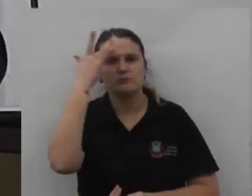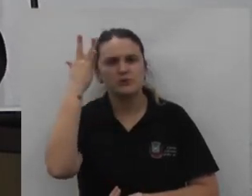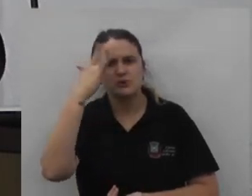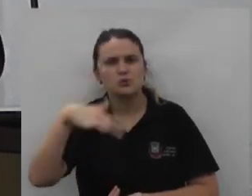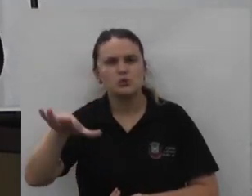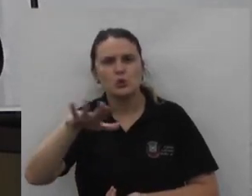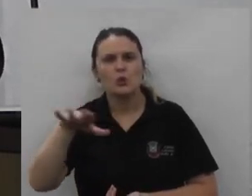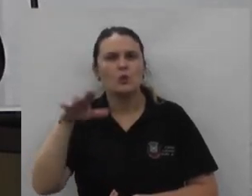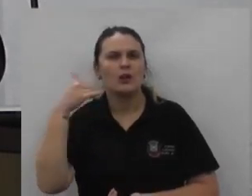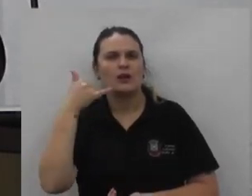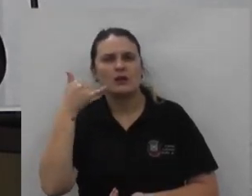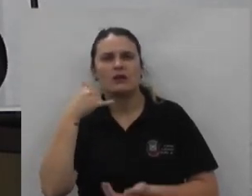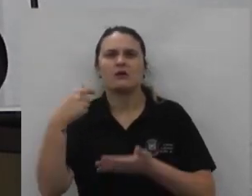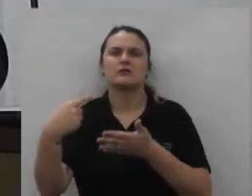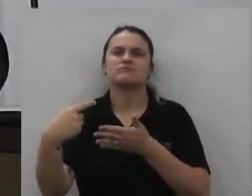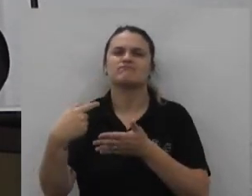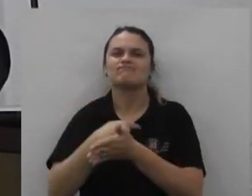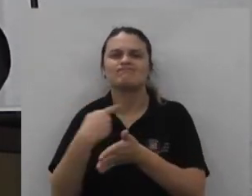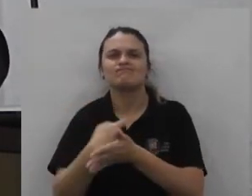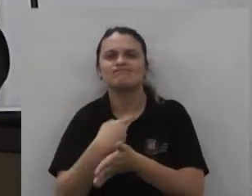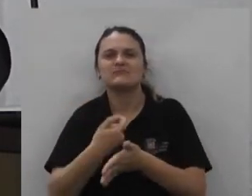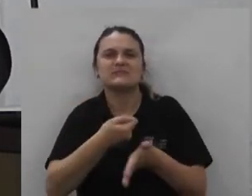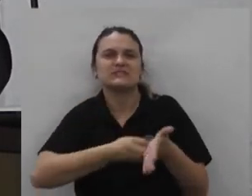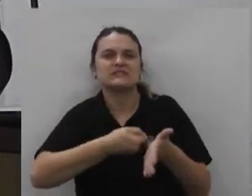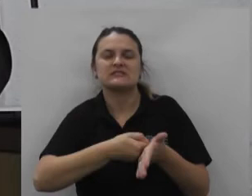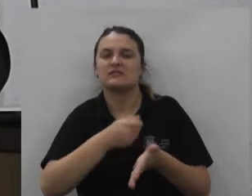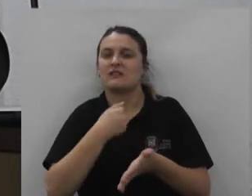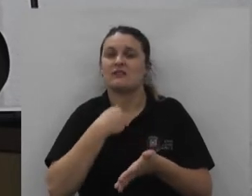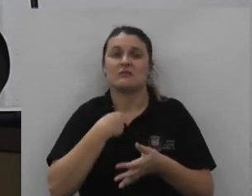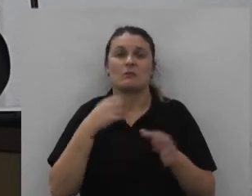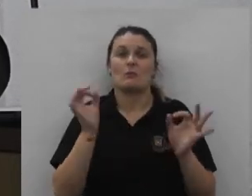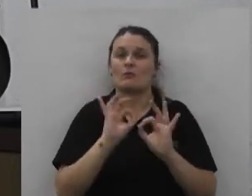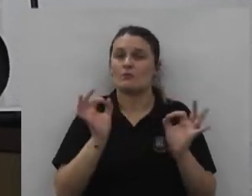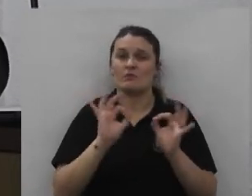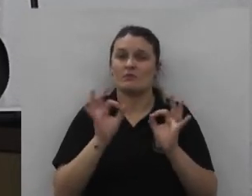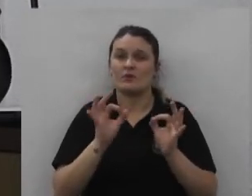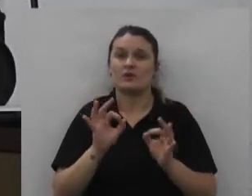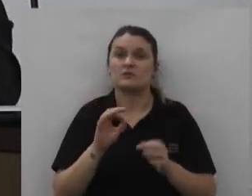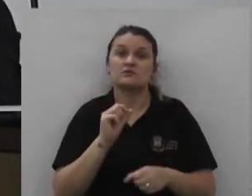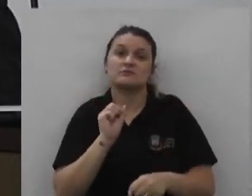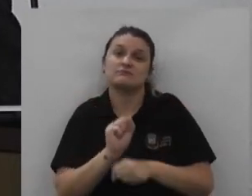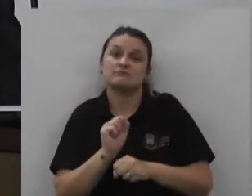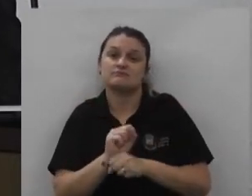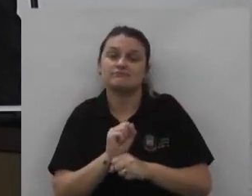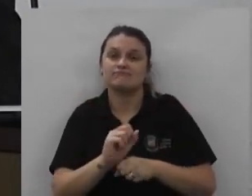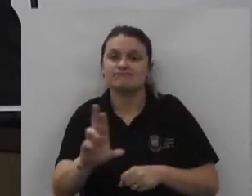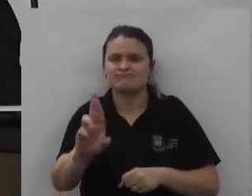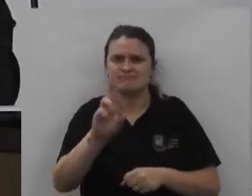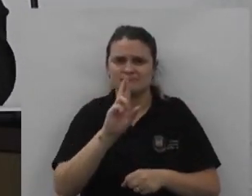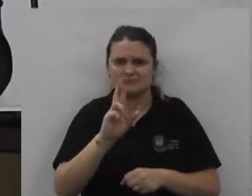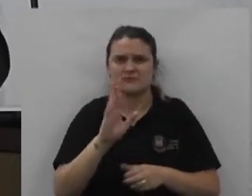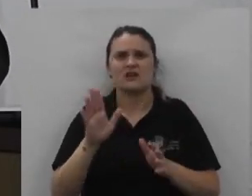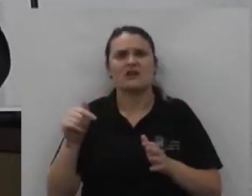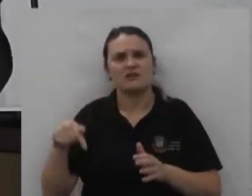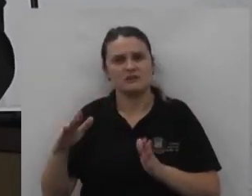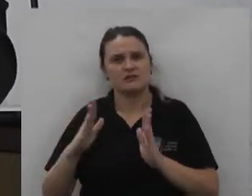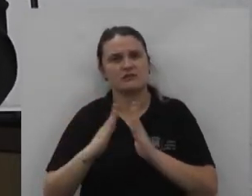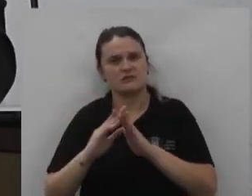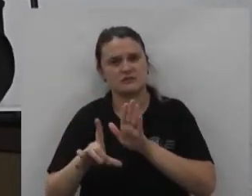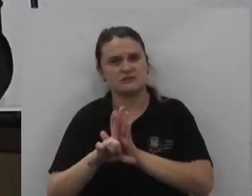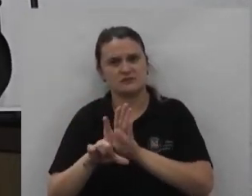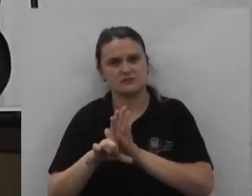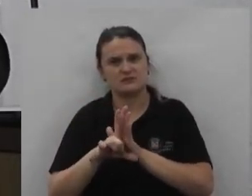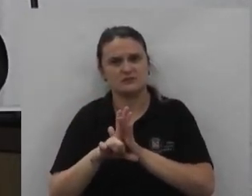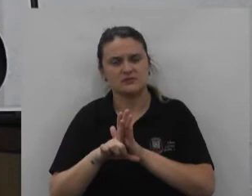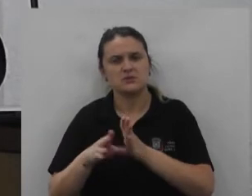que me procuram e nos cobram e até agora não tive a resposta sanepar estou aguardando e foi solicitado por essa casa de